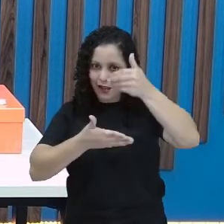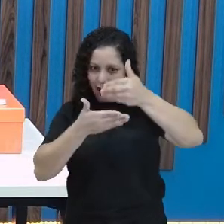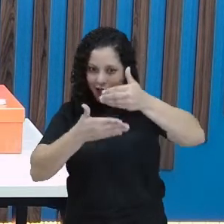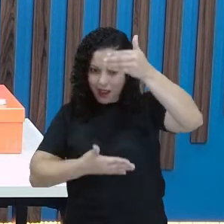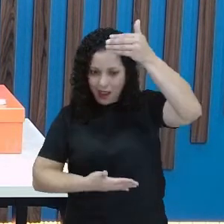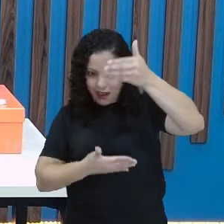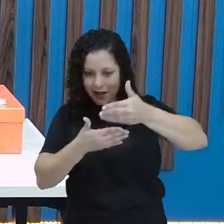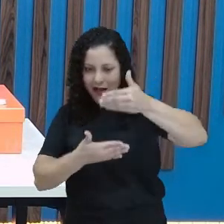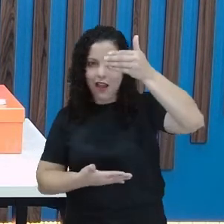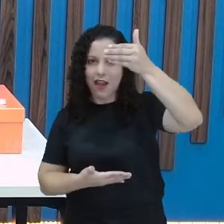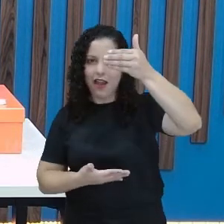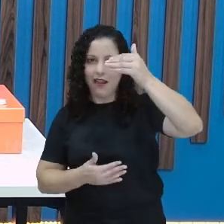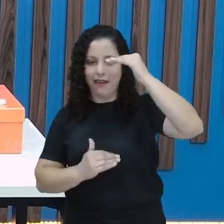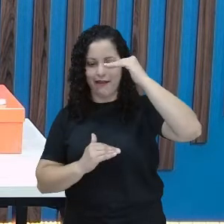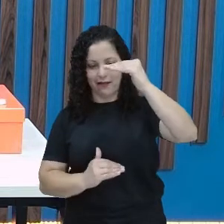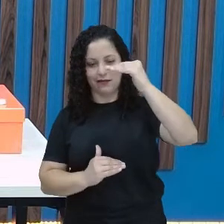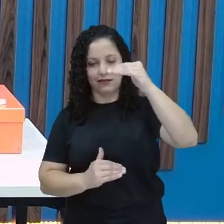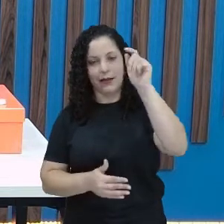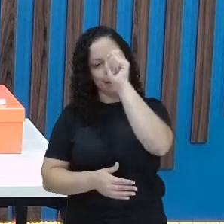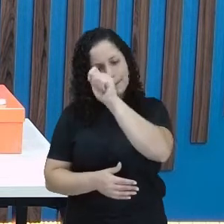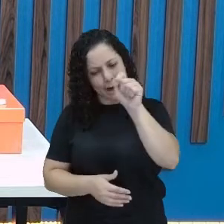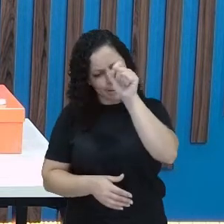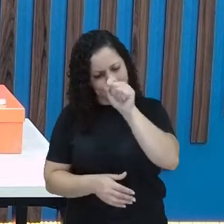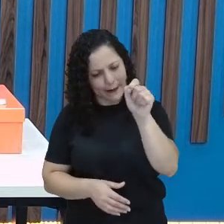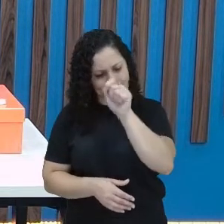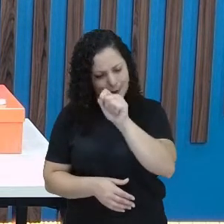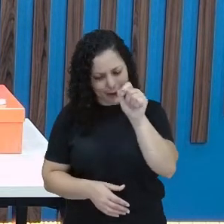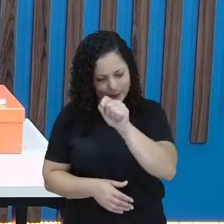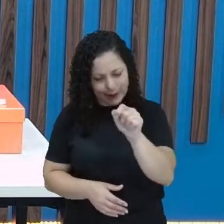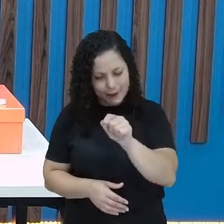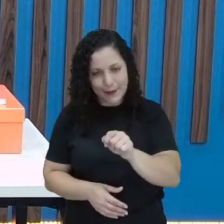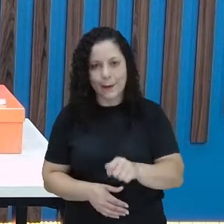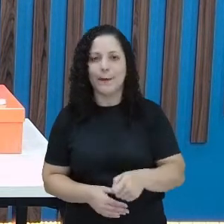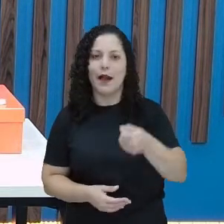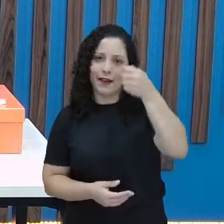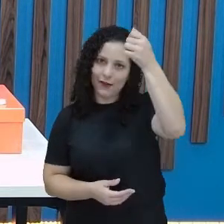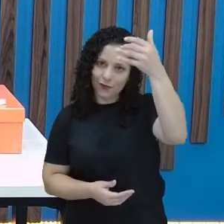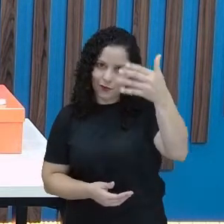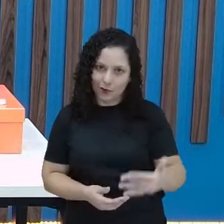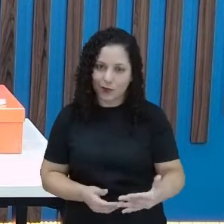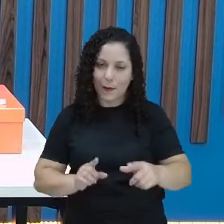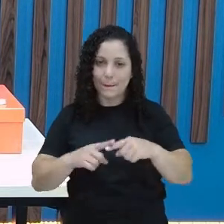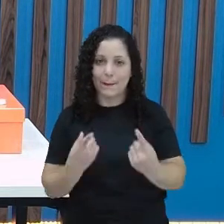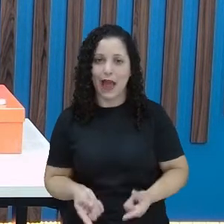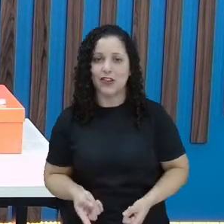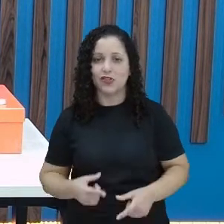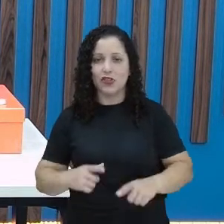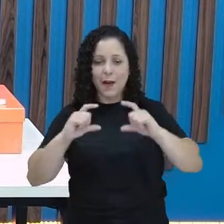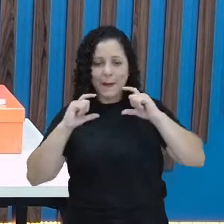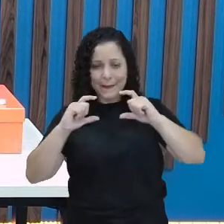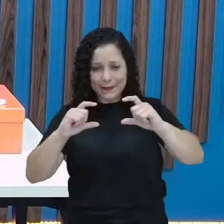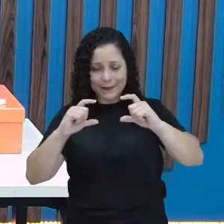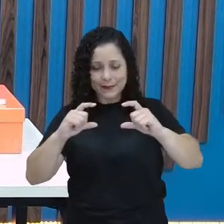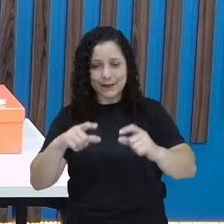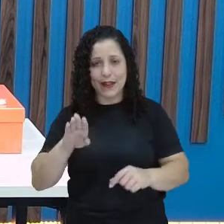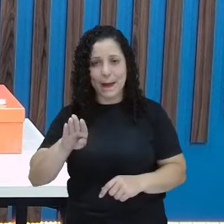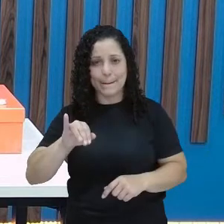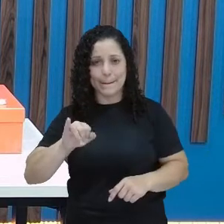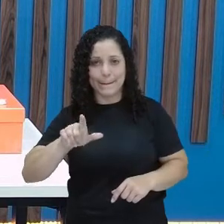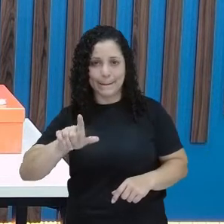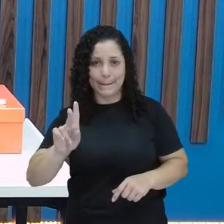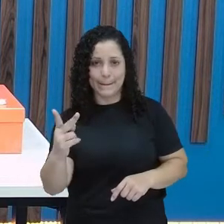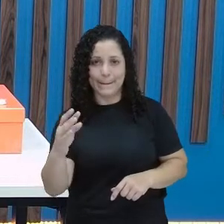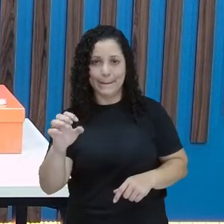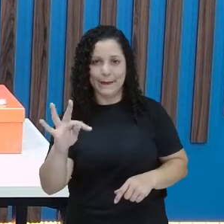não é? Eu vou escrever mais, vai ser mais longa a escrita, né? Mas o bilhete já está dizendo que a estrutura